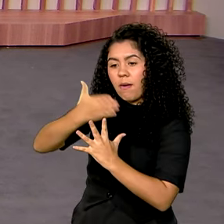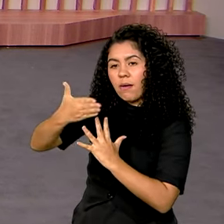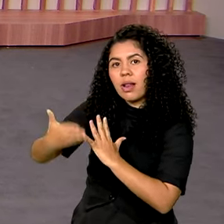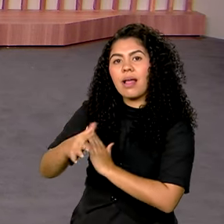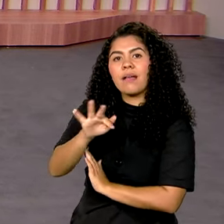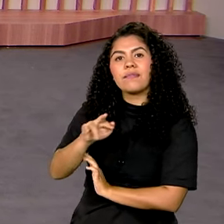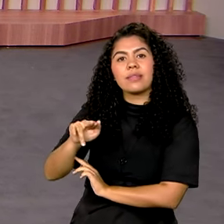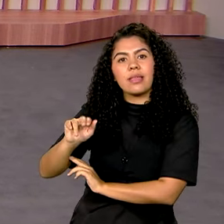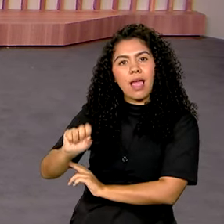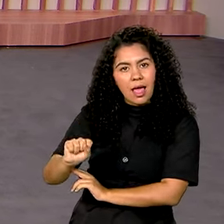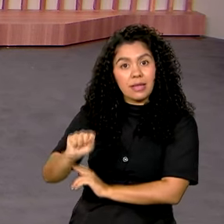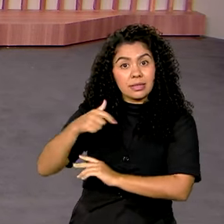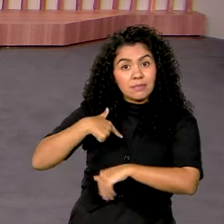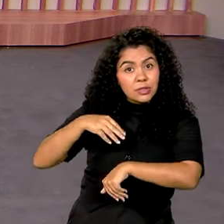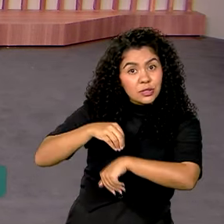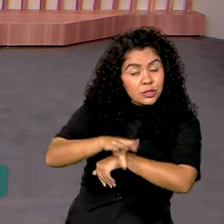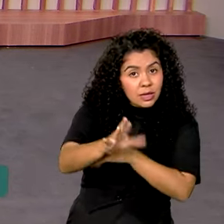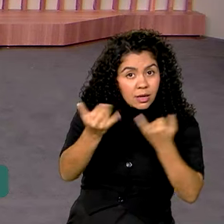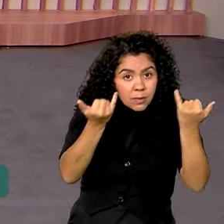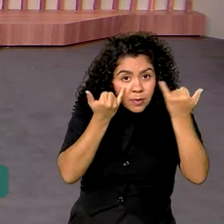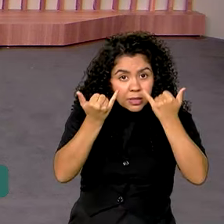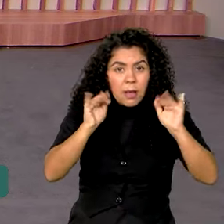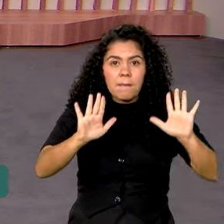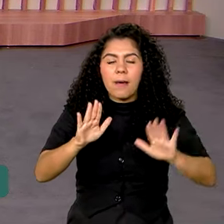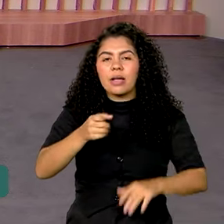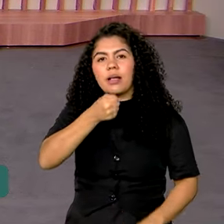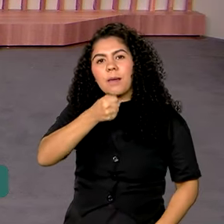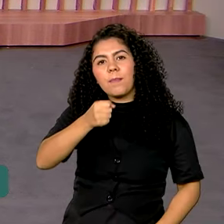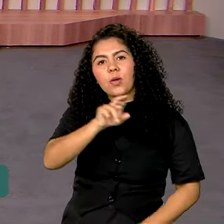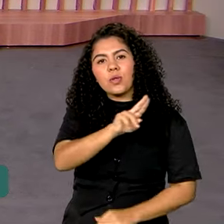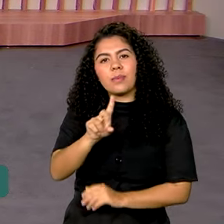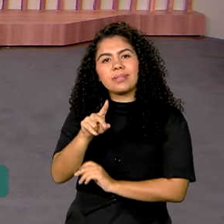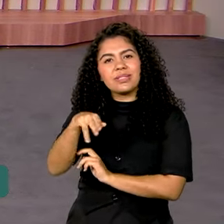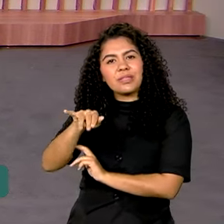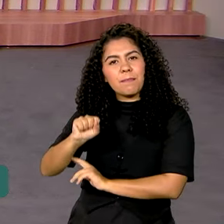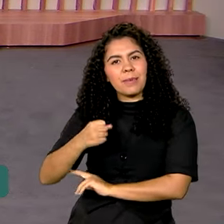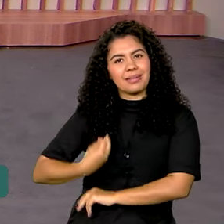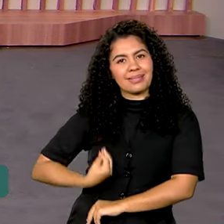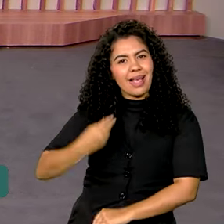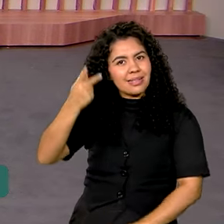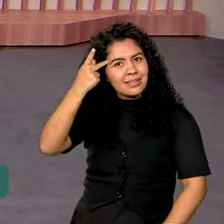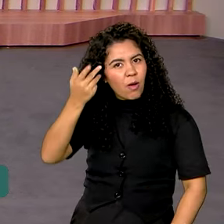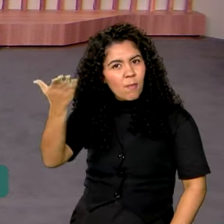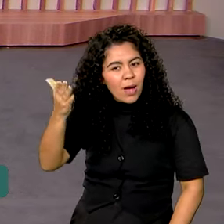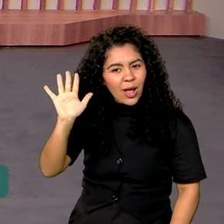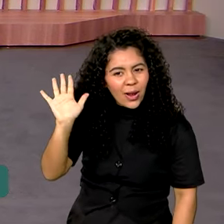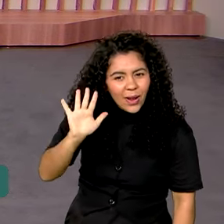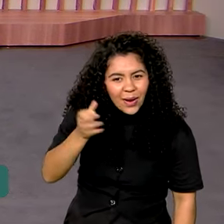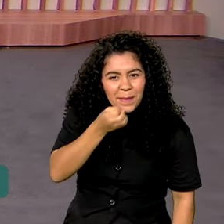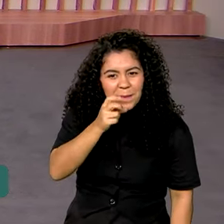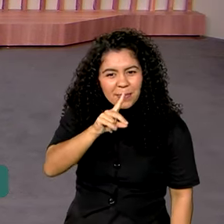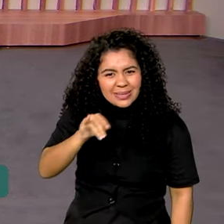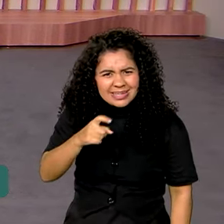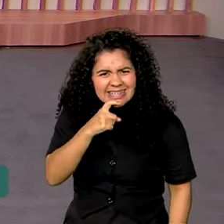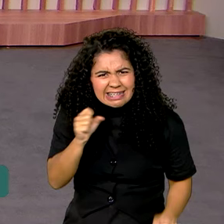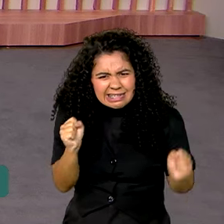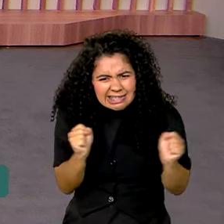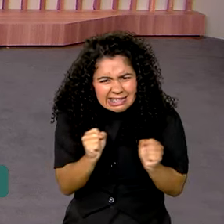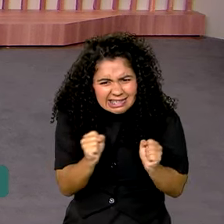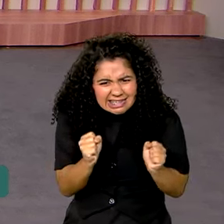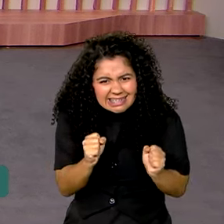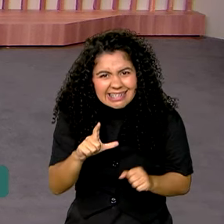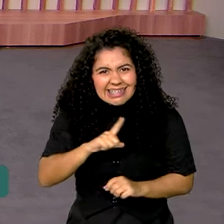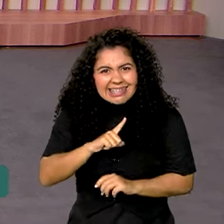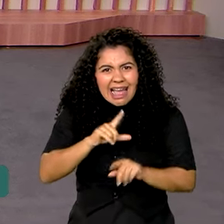quem vai contar para a gente é o repórter Dimas Soldi, lá de São Paulo. Bom dia, Dimas. Friozinho aí em São Paulo,